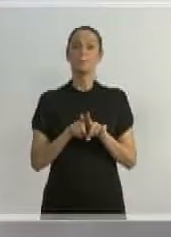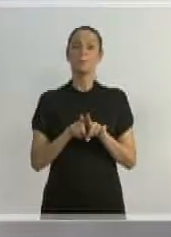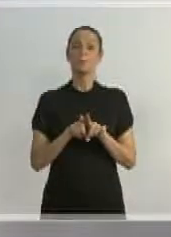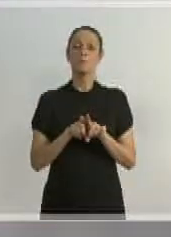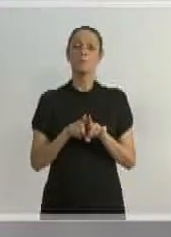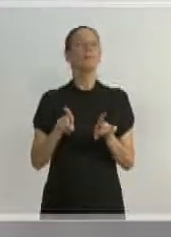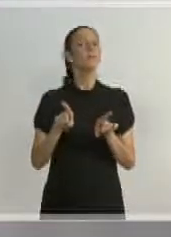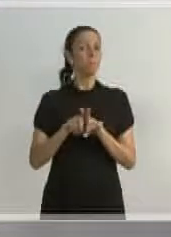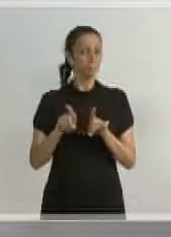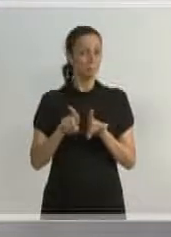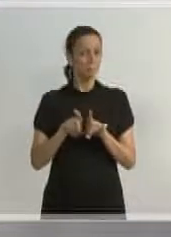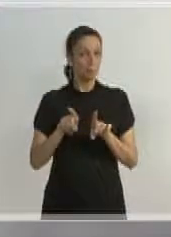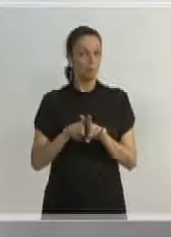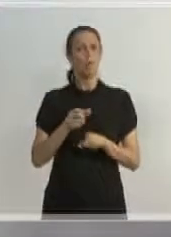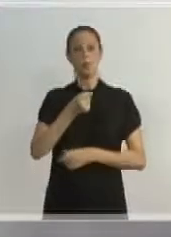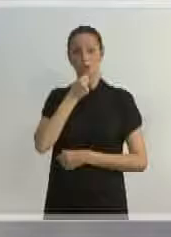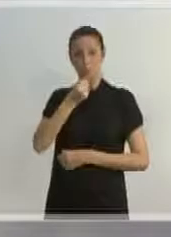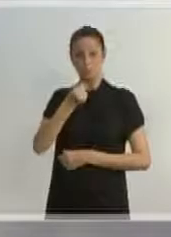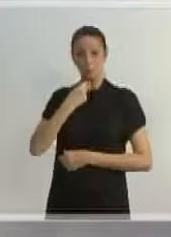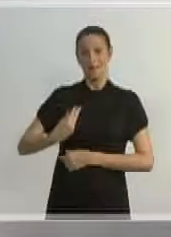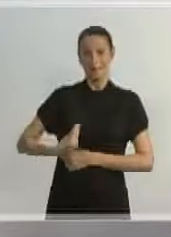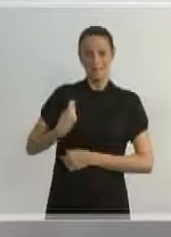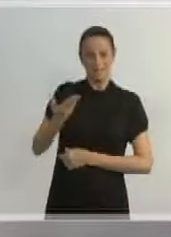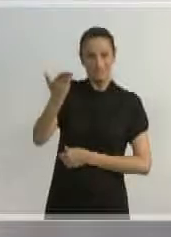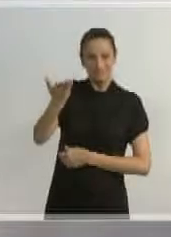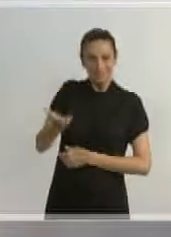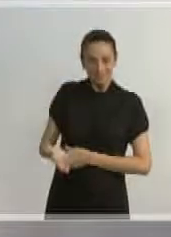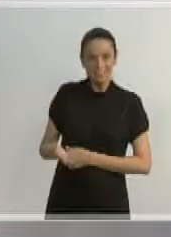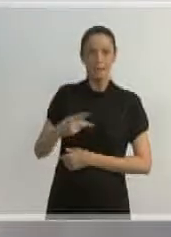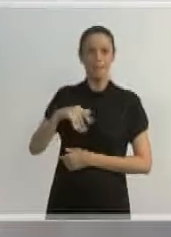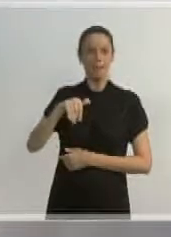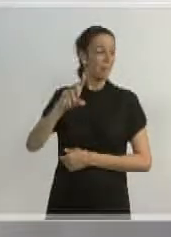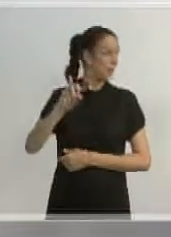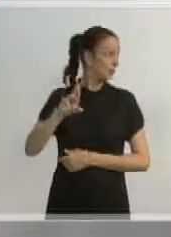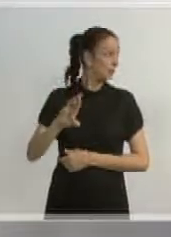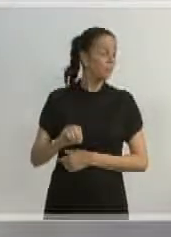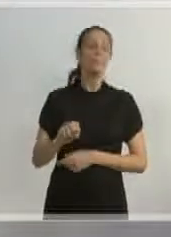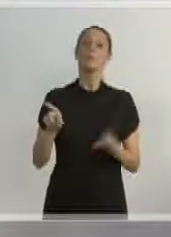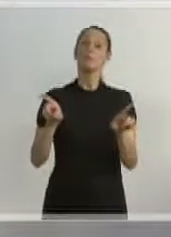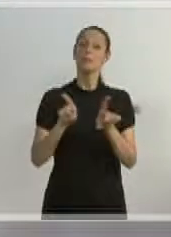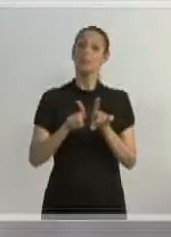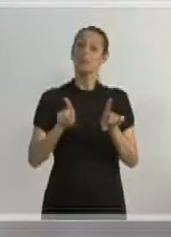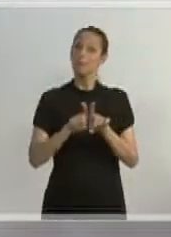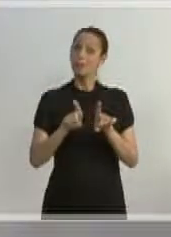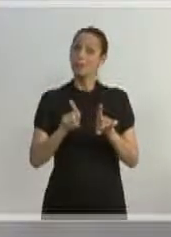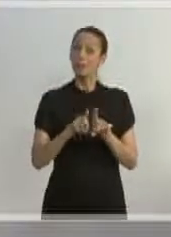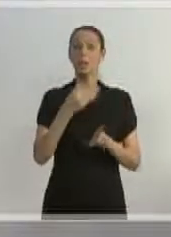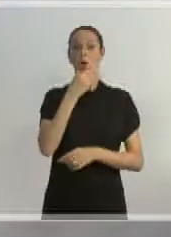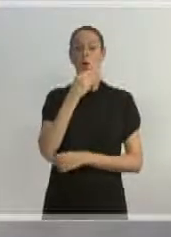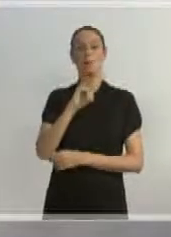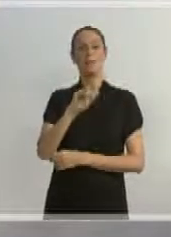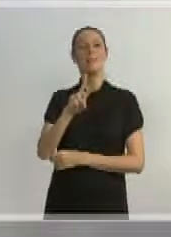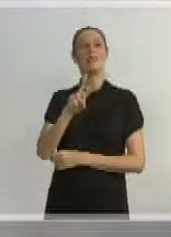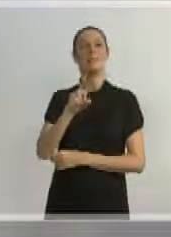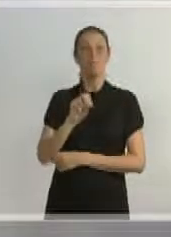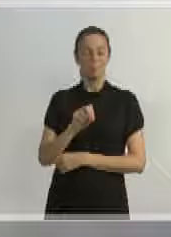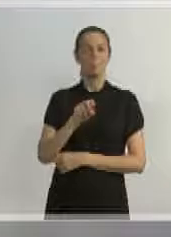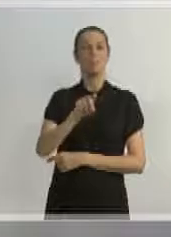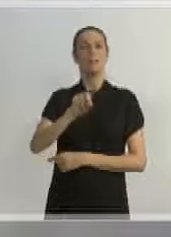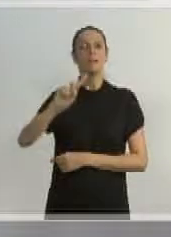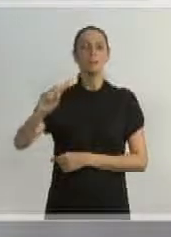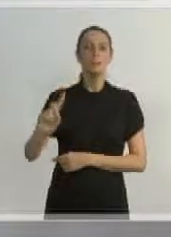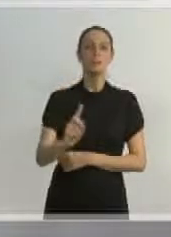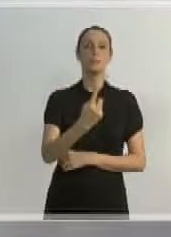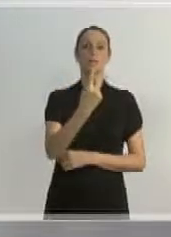aqui, tanto ao jornalista presente aqui, Pedro Machado, também, mas também ao Ivo Radlich, que é uma das primeiras